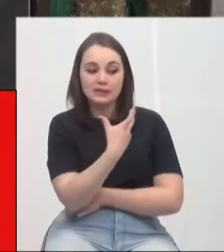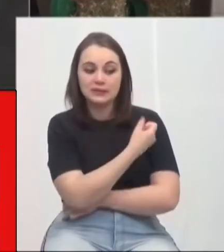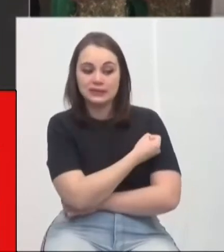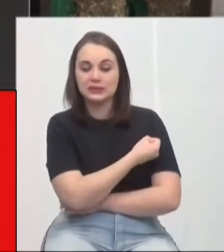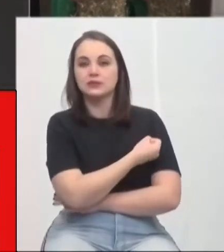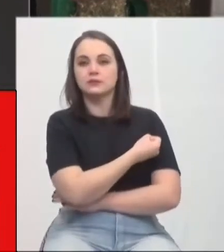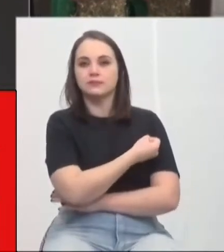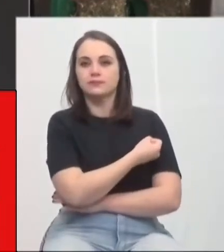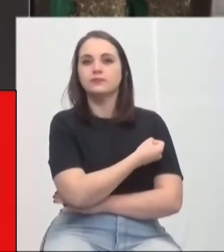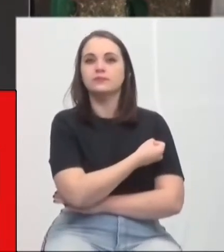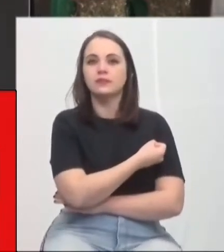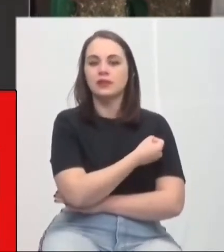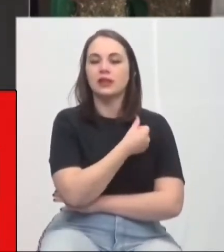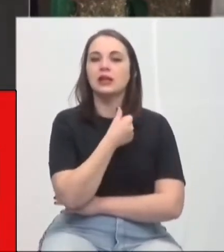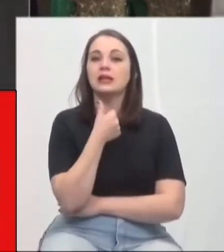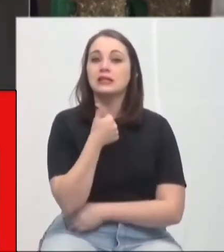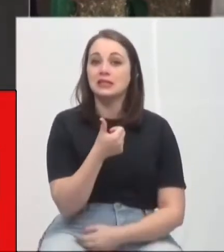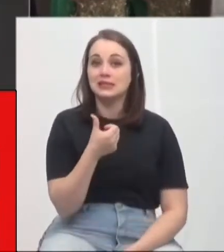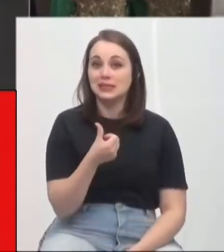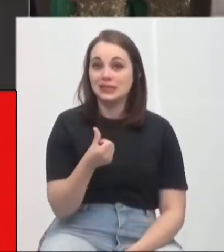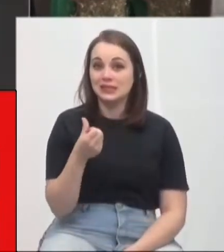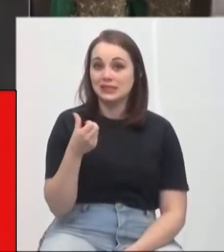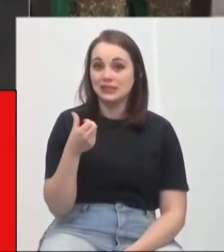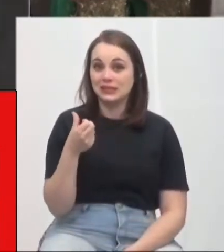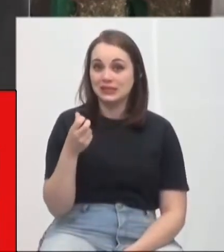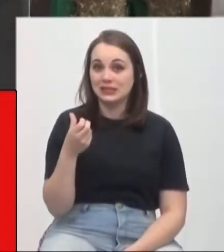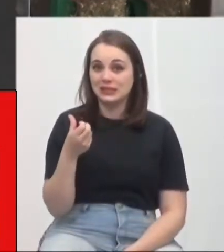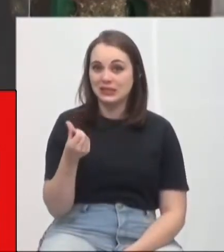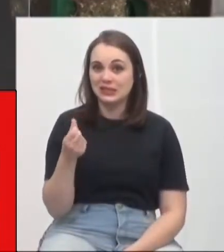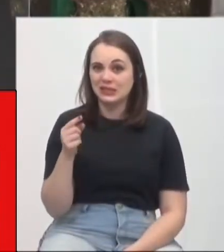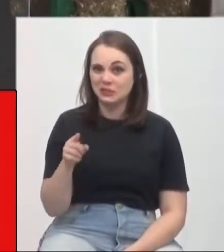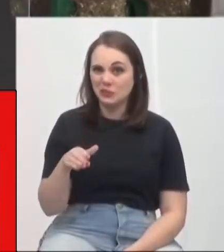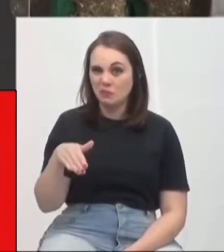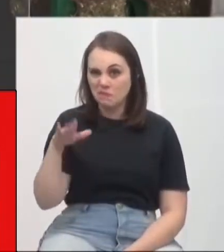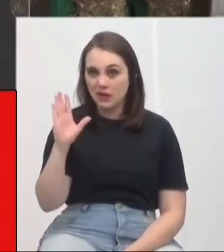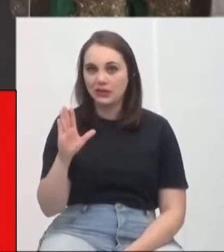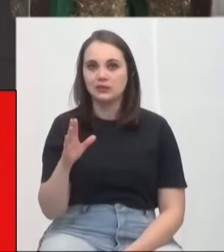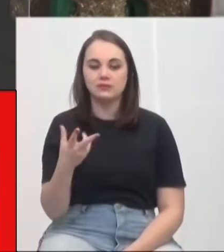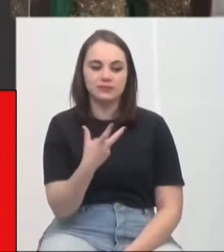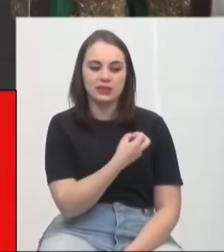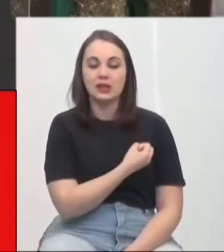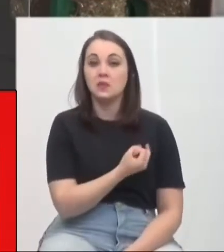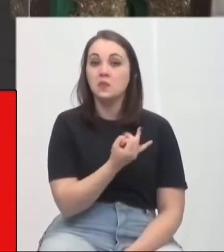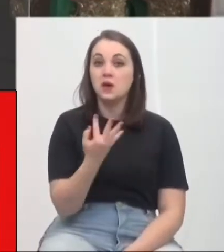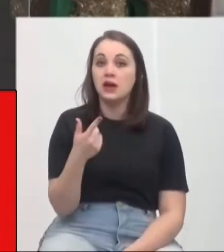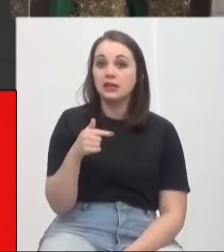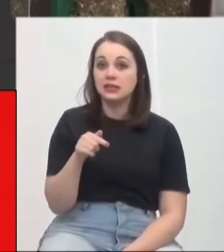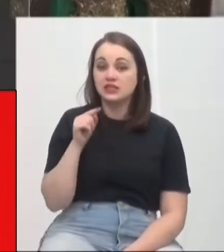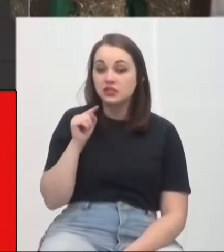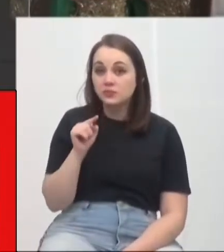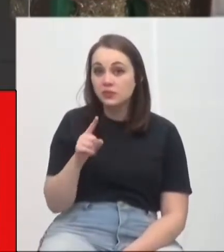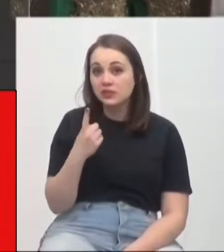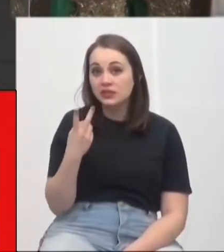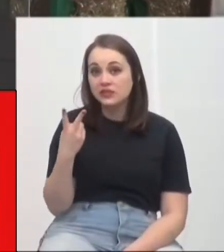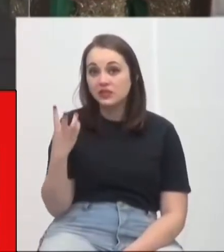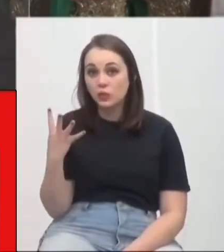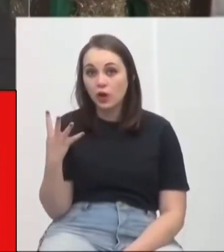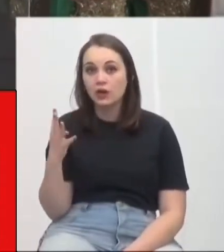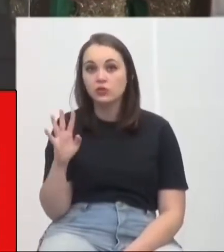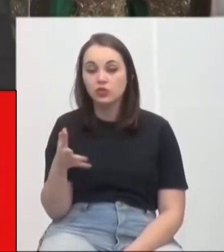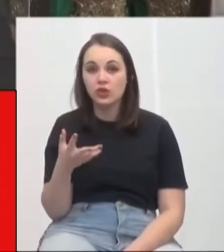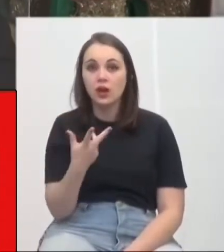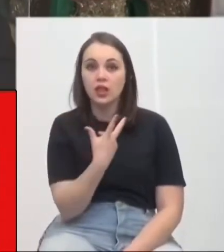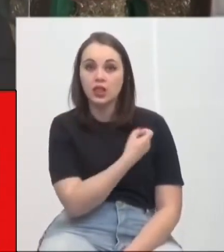.665 doses, das quais 7.124 foram